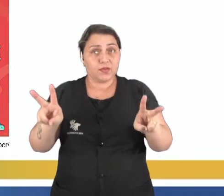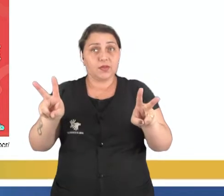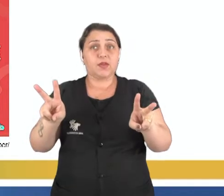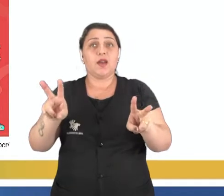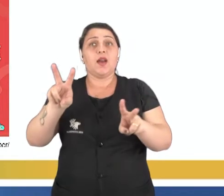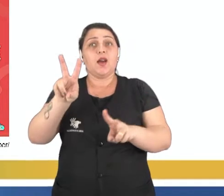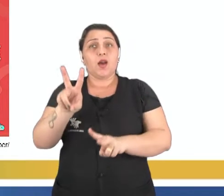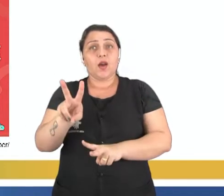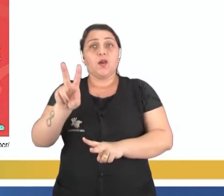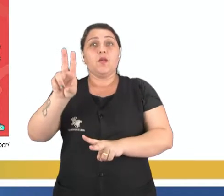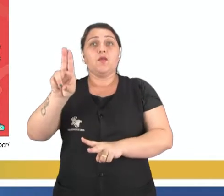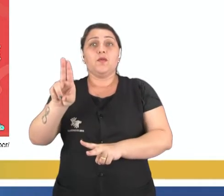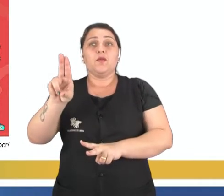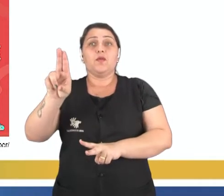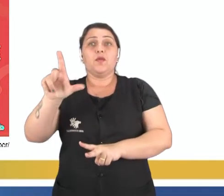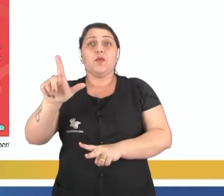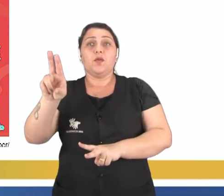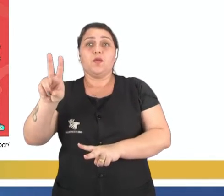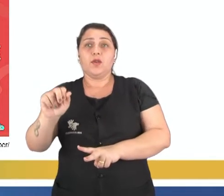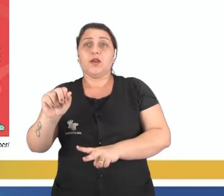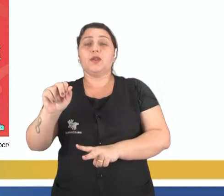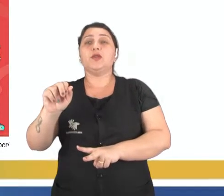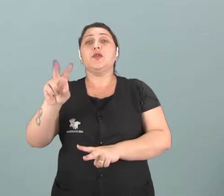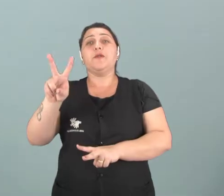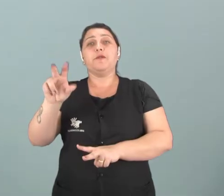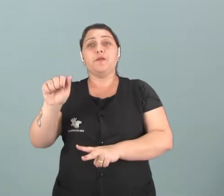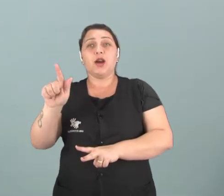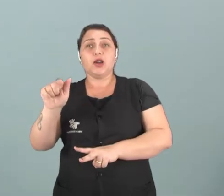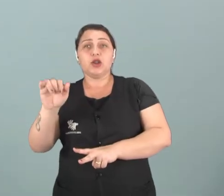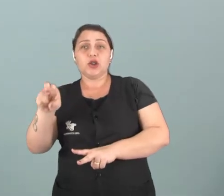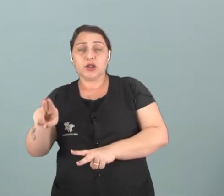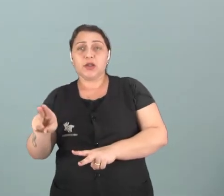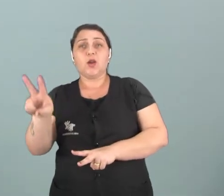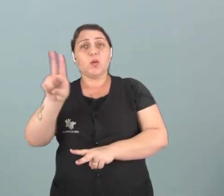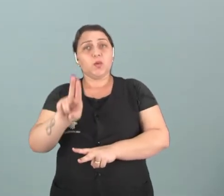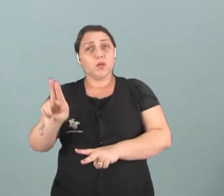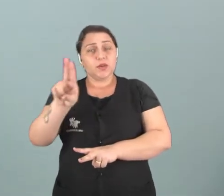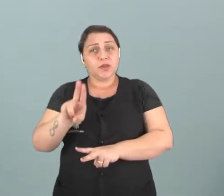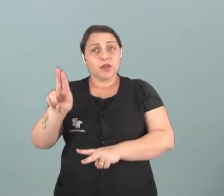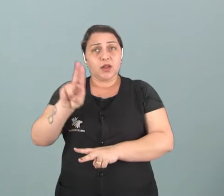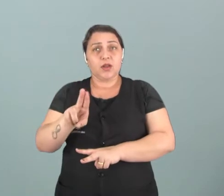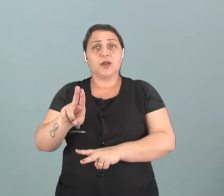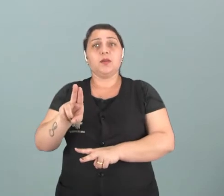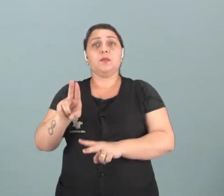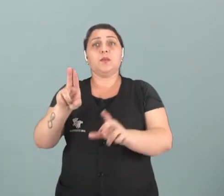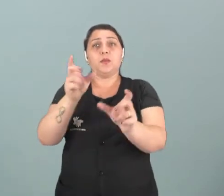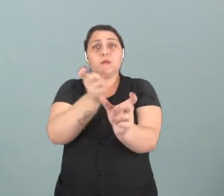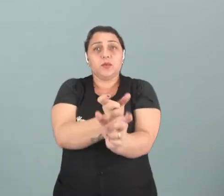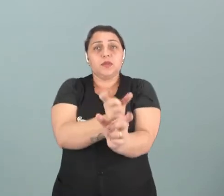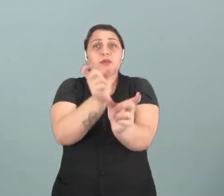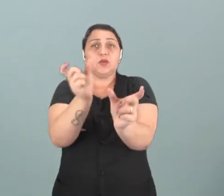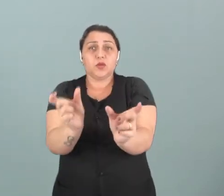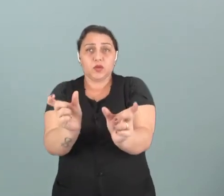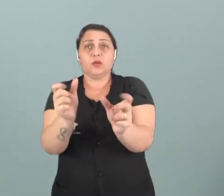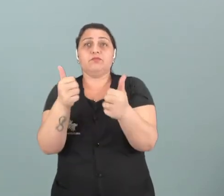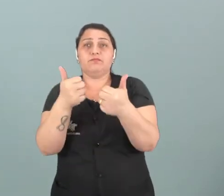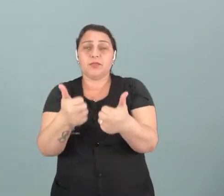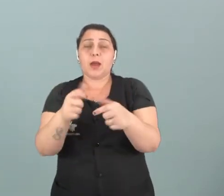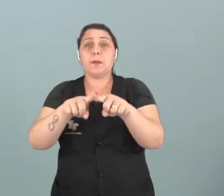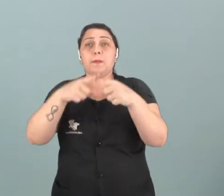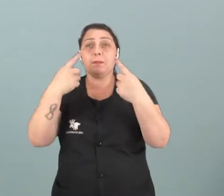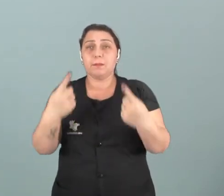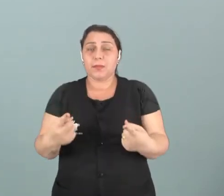vulva de vagina, porque muitas vezes nós utilizamos esses termos como sinônimos, tá? Mas a vulva está